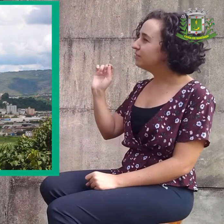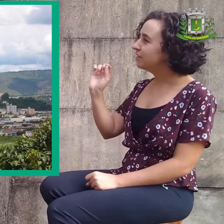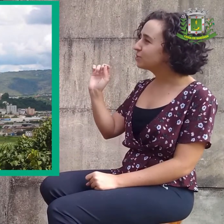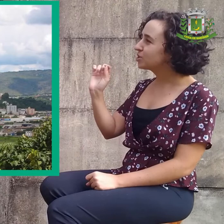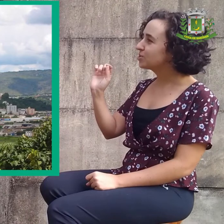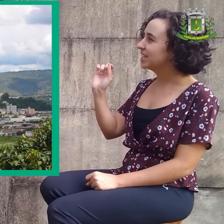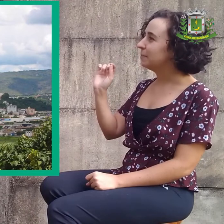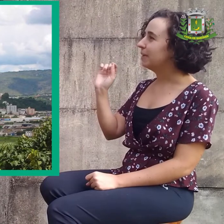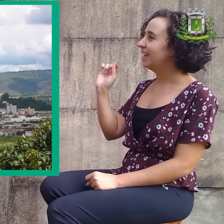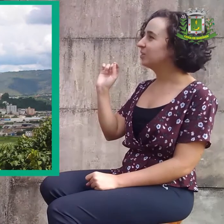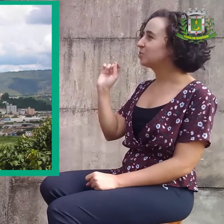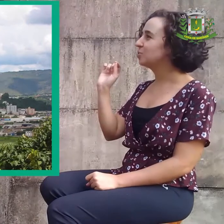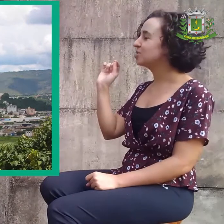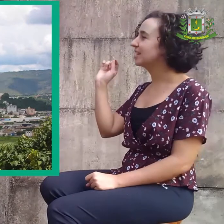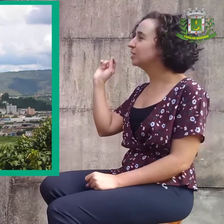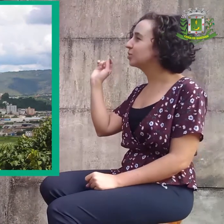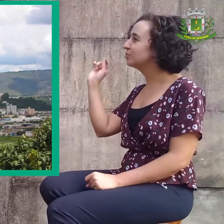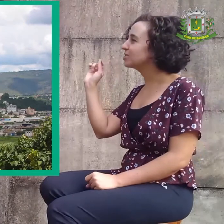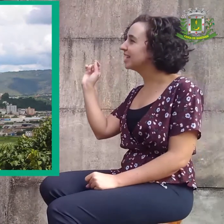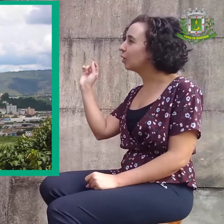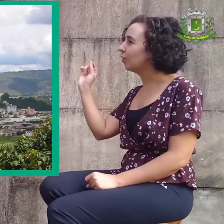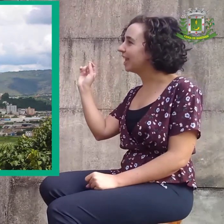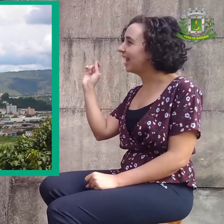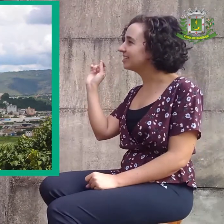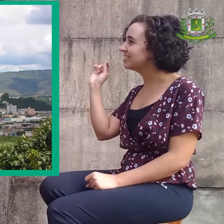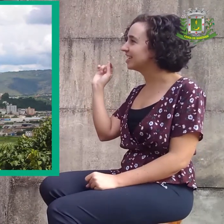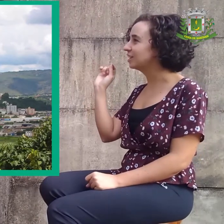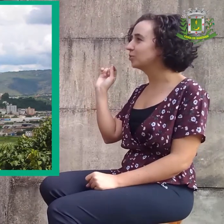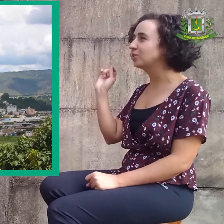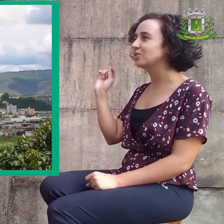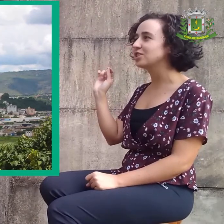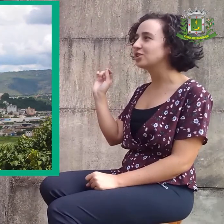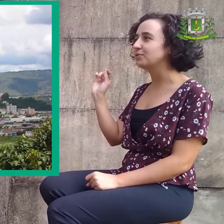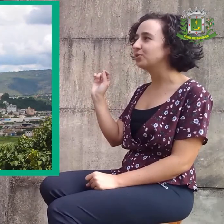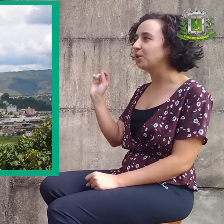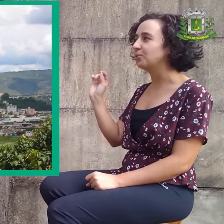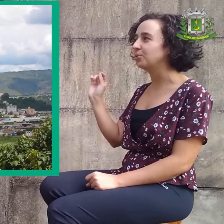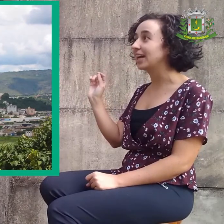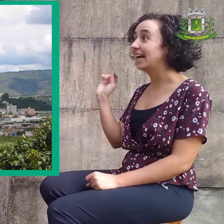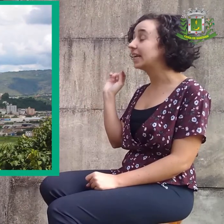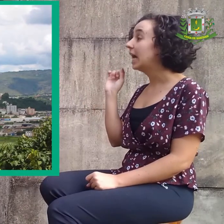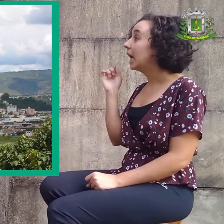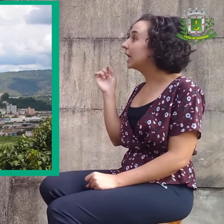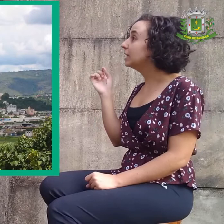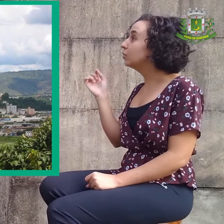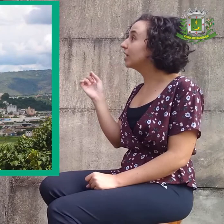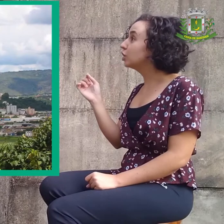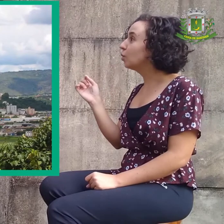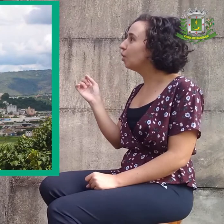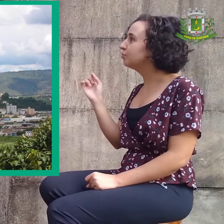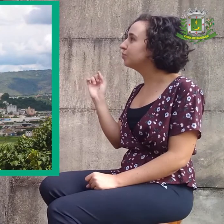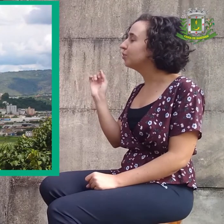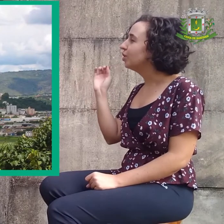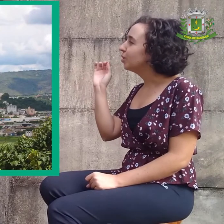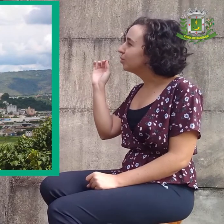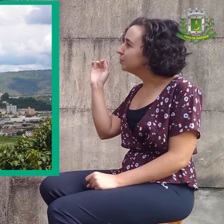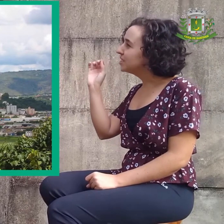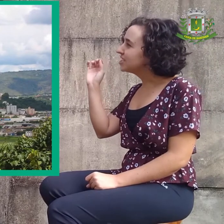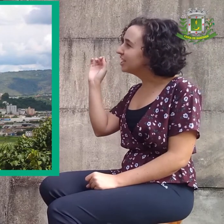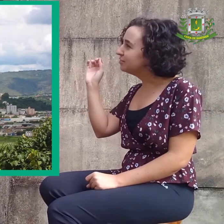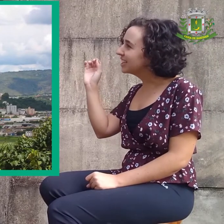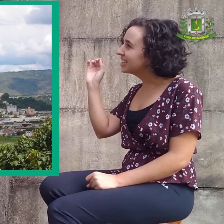Procure ver os seus elementos, aquilo que você reconhece, aquilo que você já viu em algum lugar, aquilo que é novo.